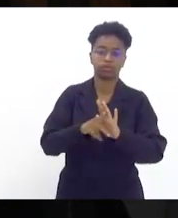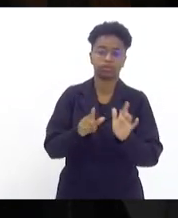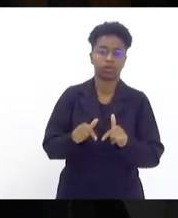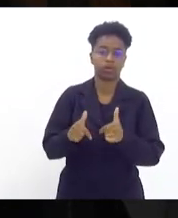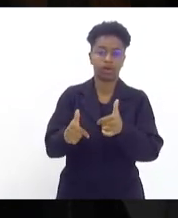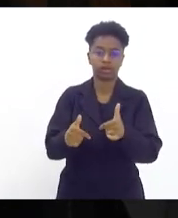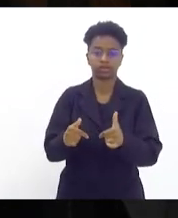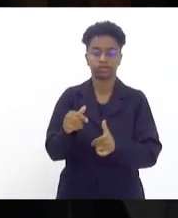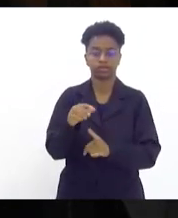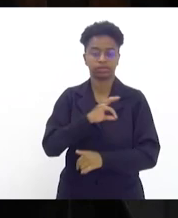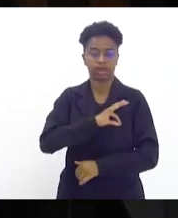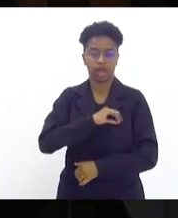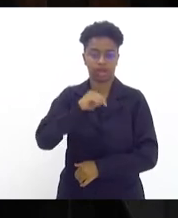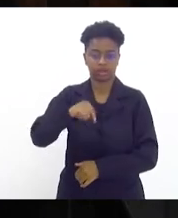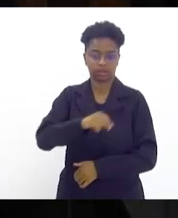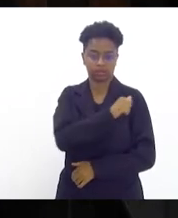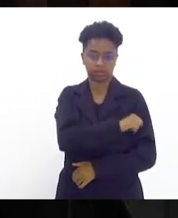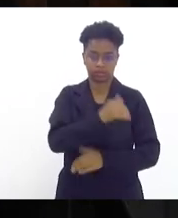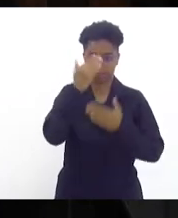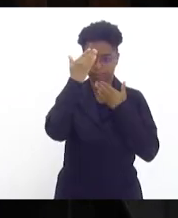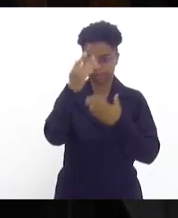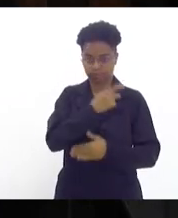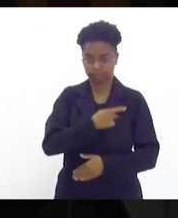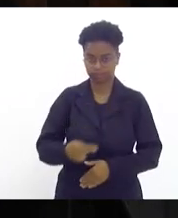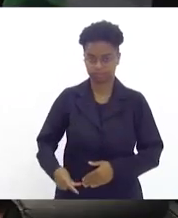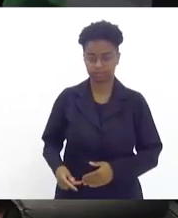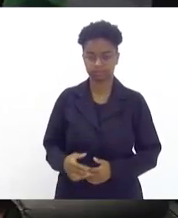dos policiais no nosso Estado. Muito obrigado, presidente.